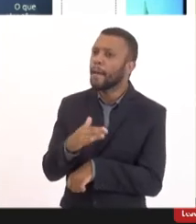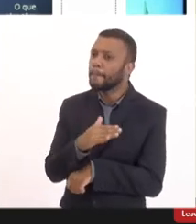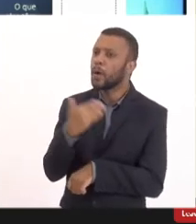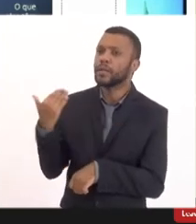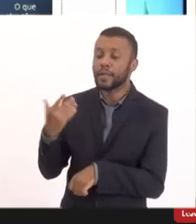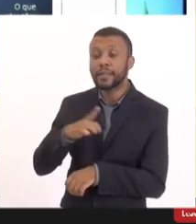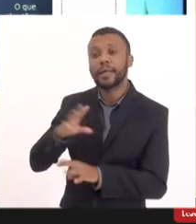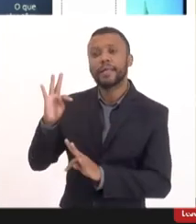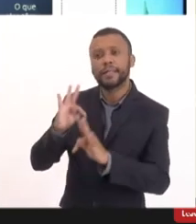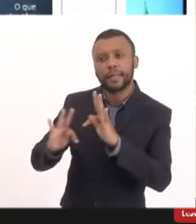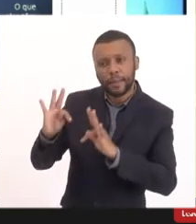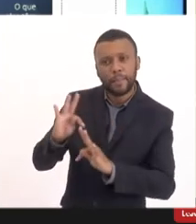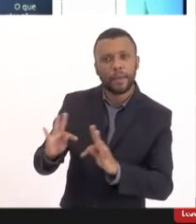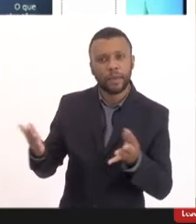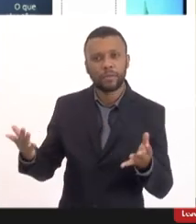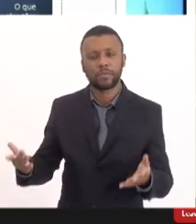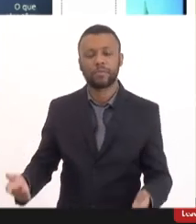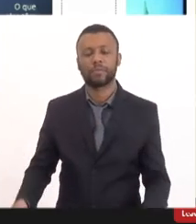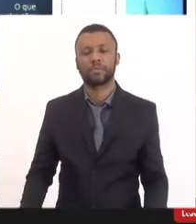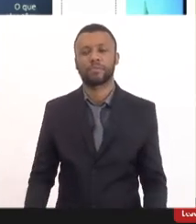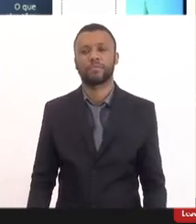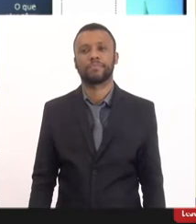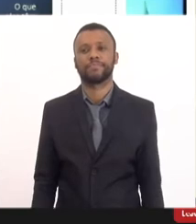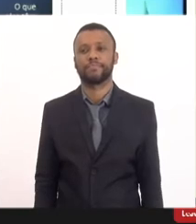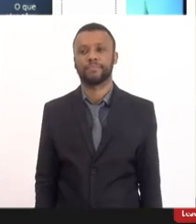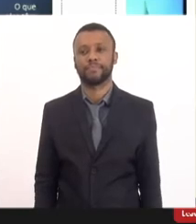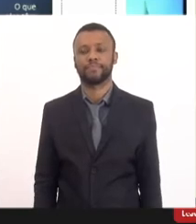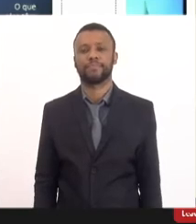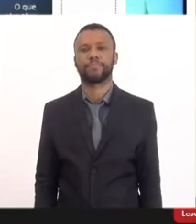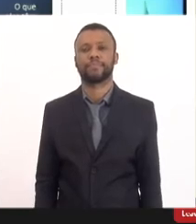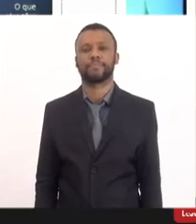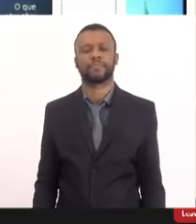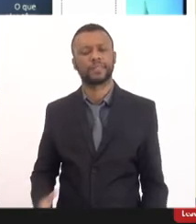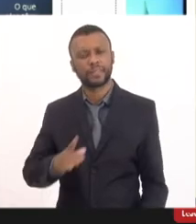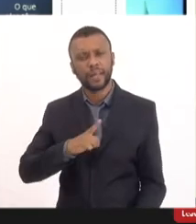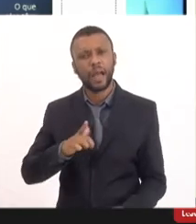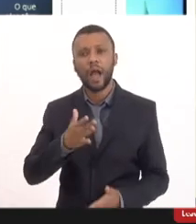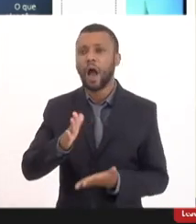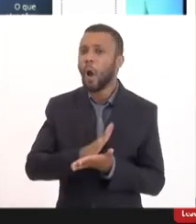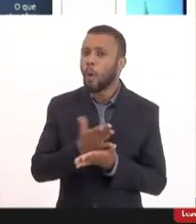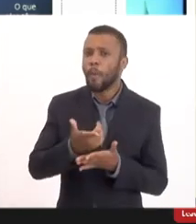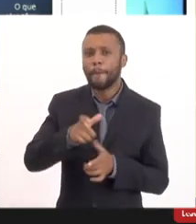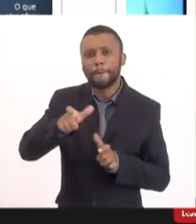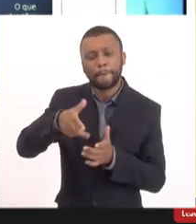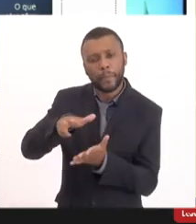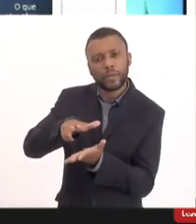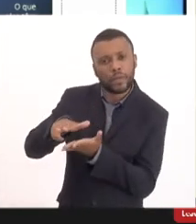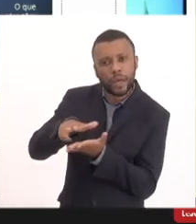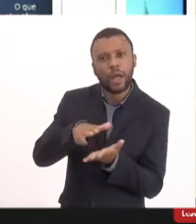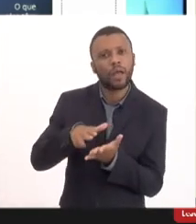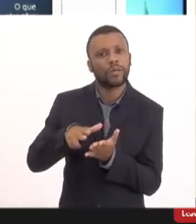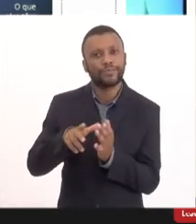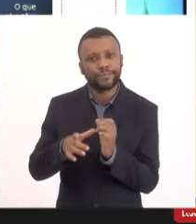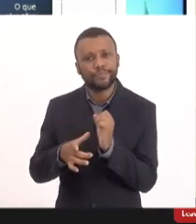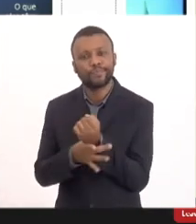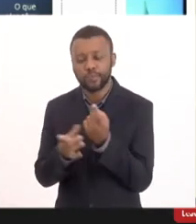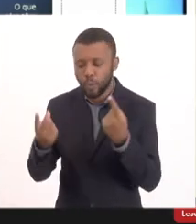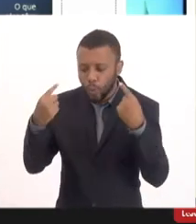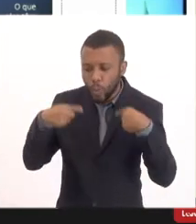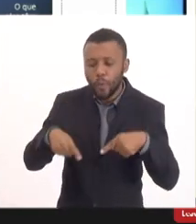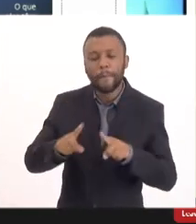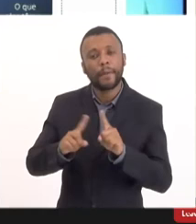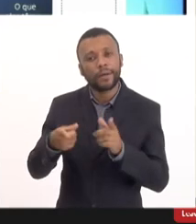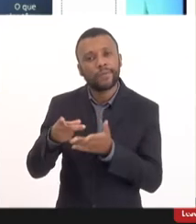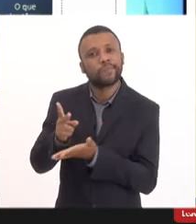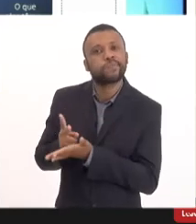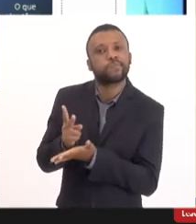se for feito da forma correta existem pacientes imunocomprometidos alguns pacientes isso sim mas mesmo neles quem